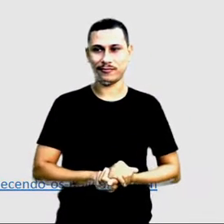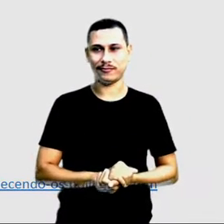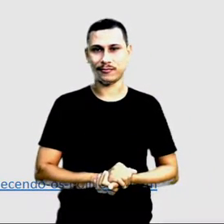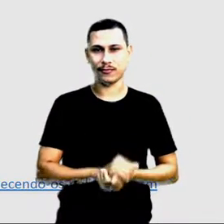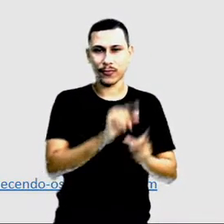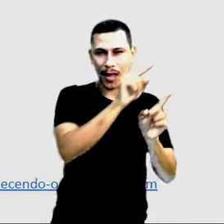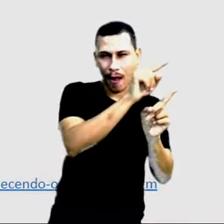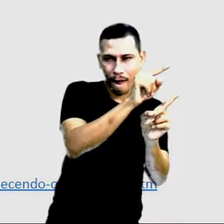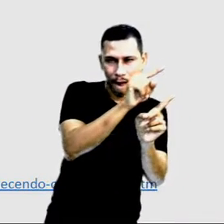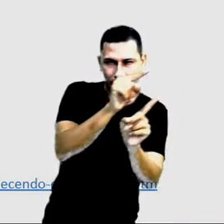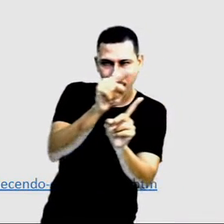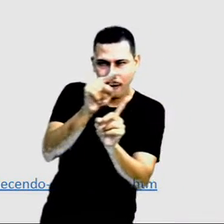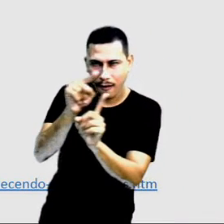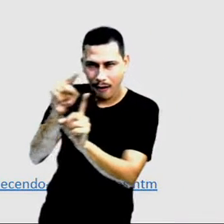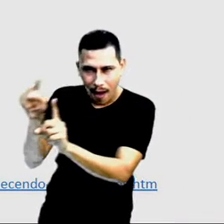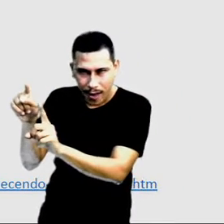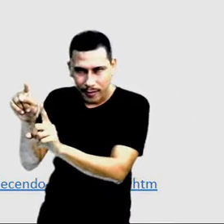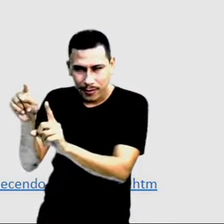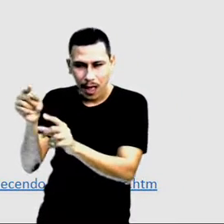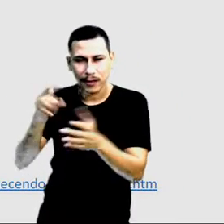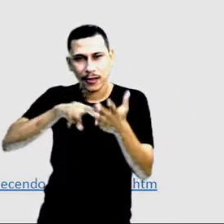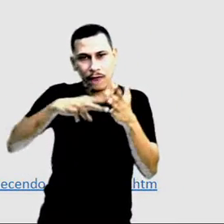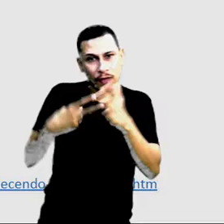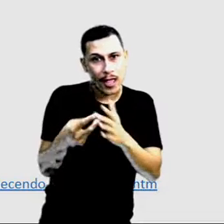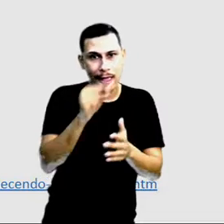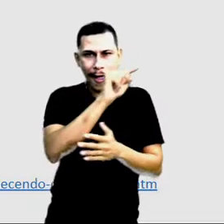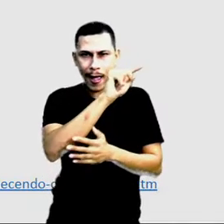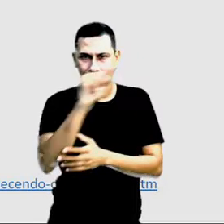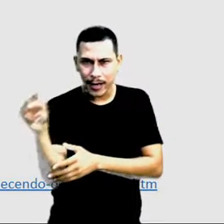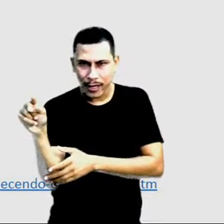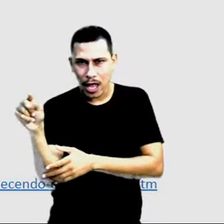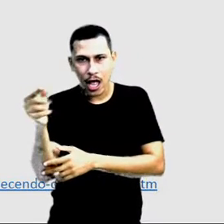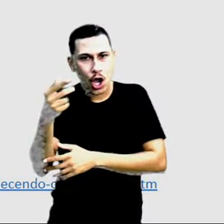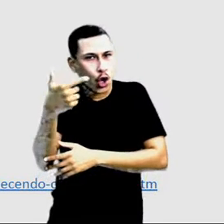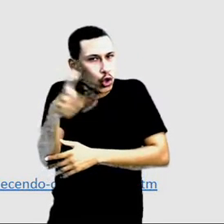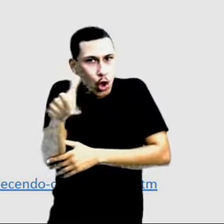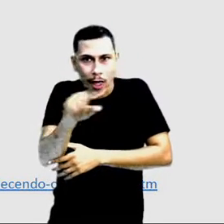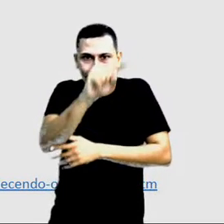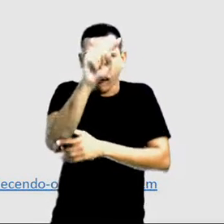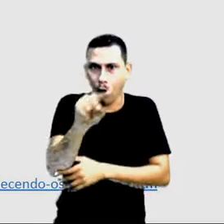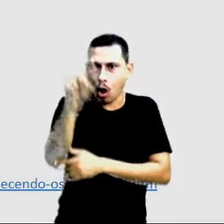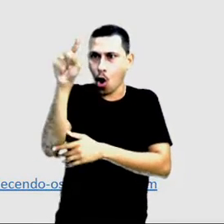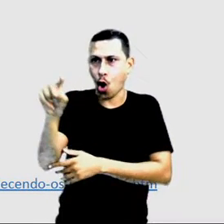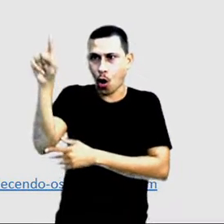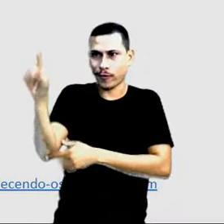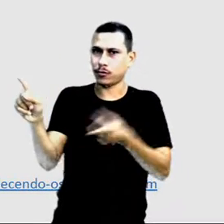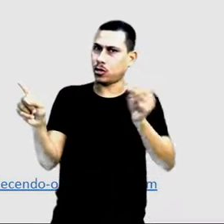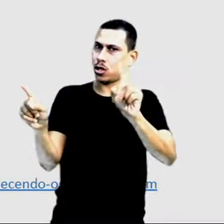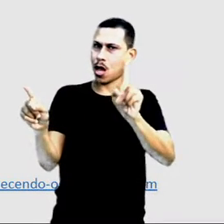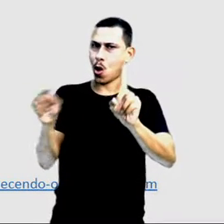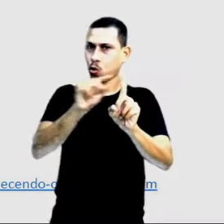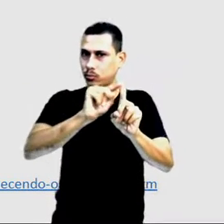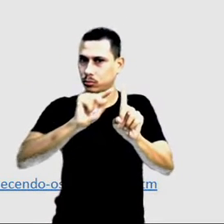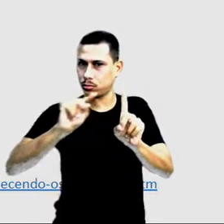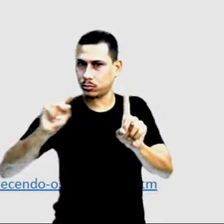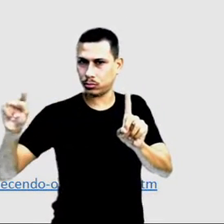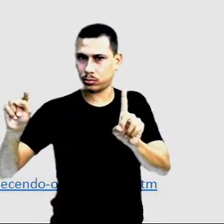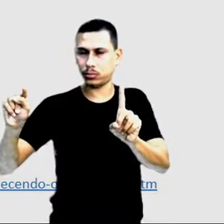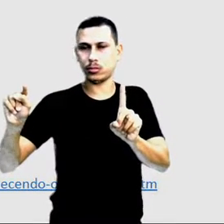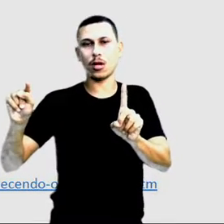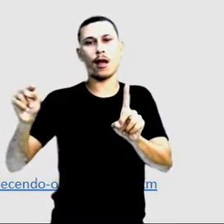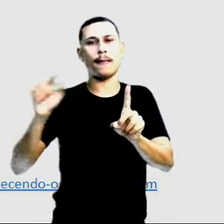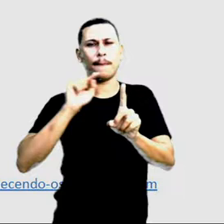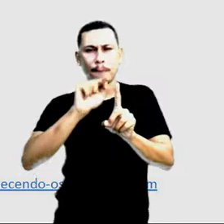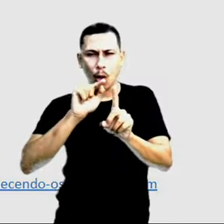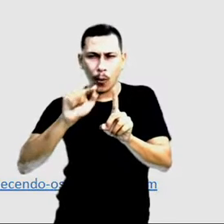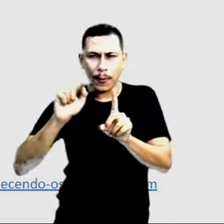Essas retas, elas são linhas que não fazem curva e são formadas por infinitos